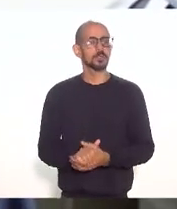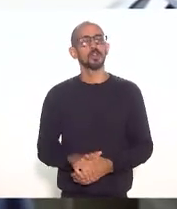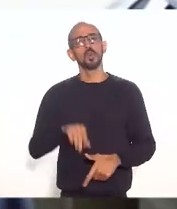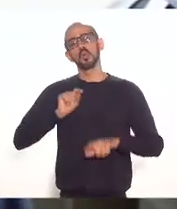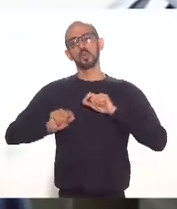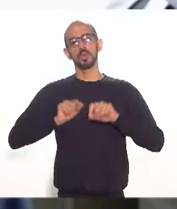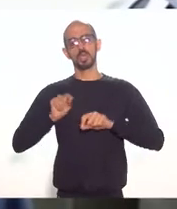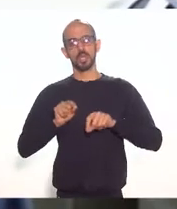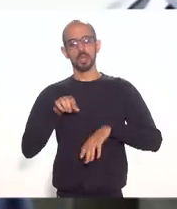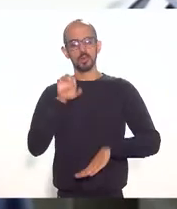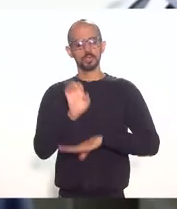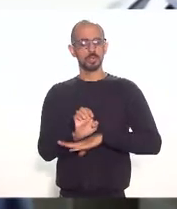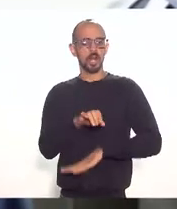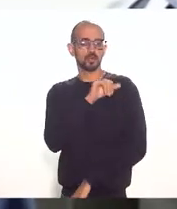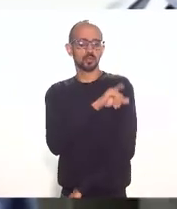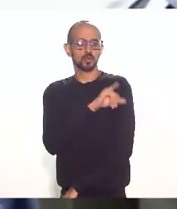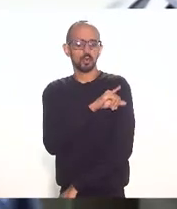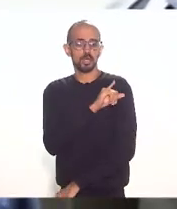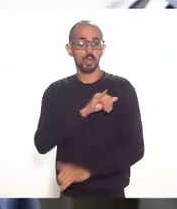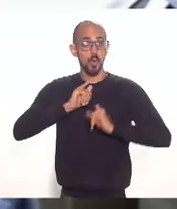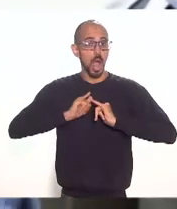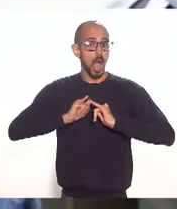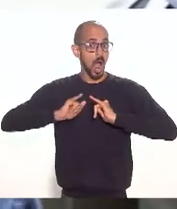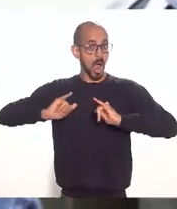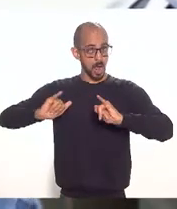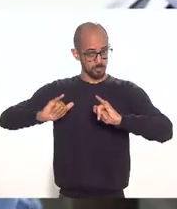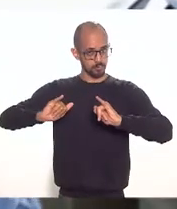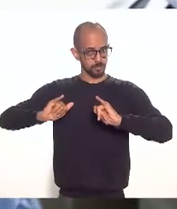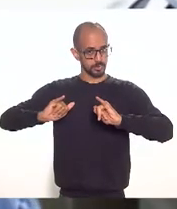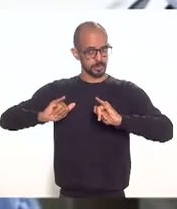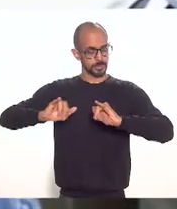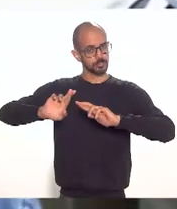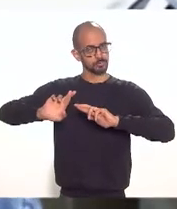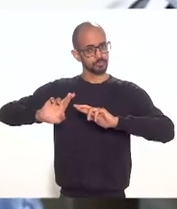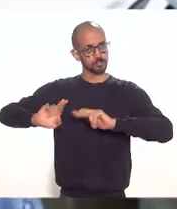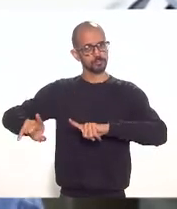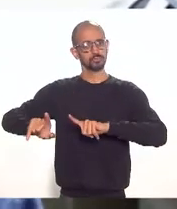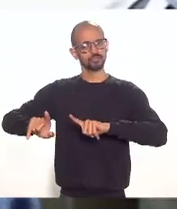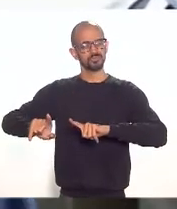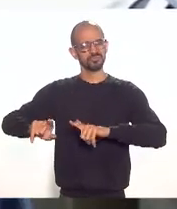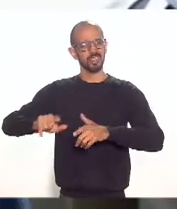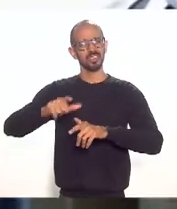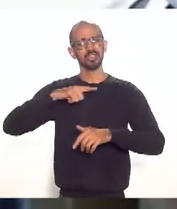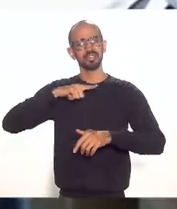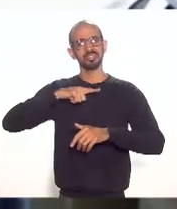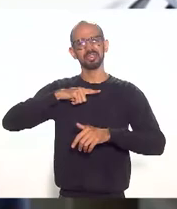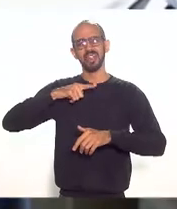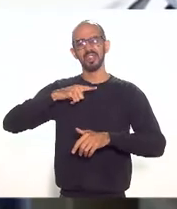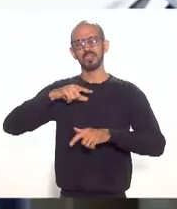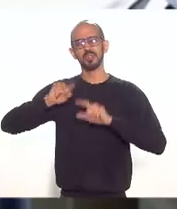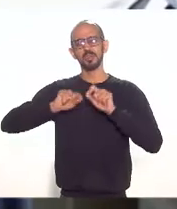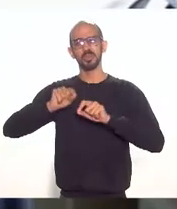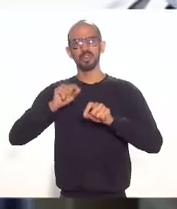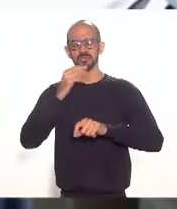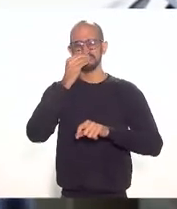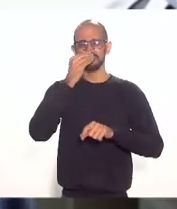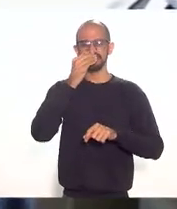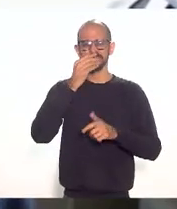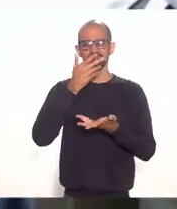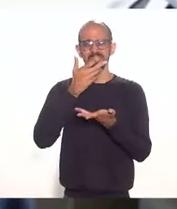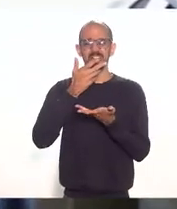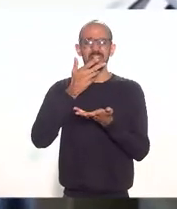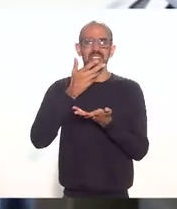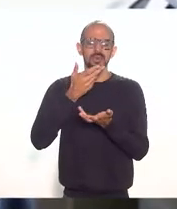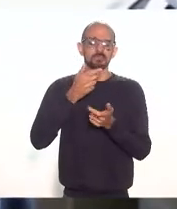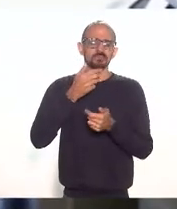do Rio de Janeiro sempre de forma discriminatoriamente. O Estado do Rio de Janeiro, que é uma